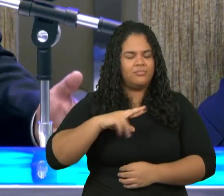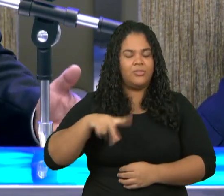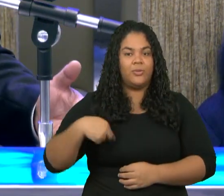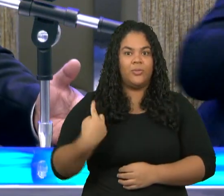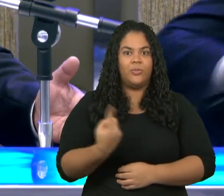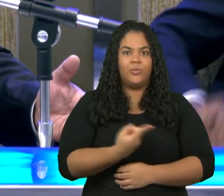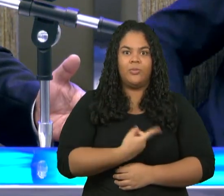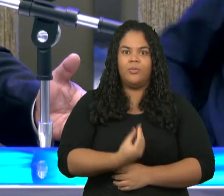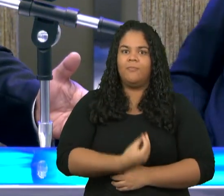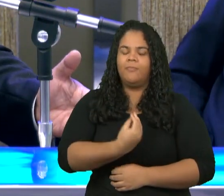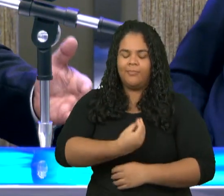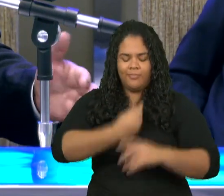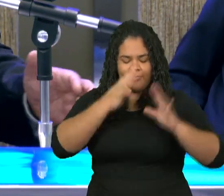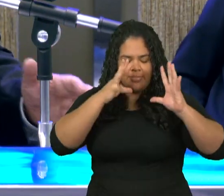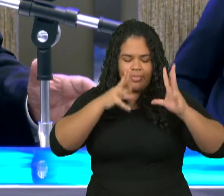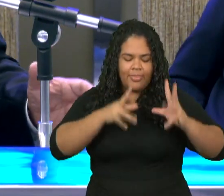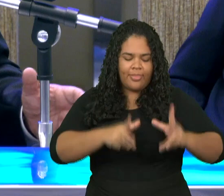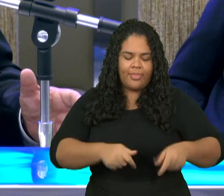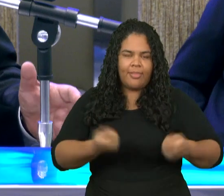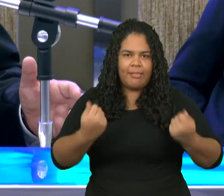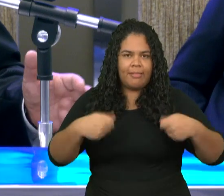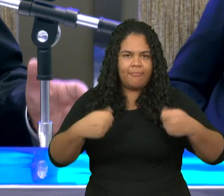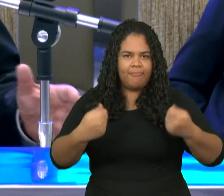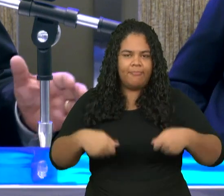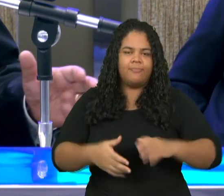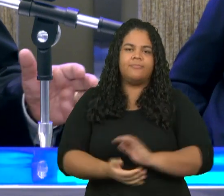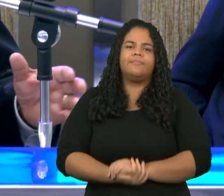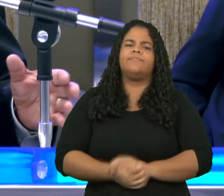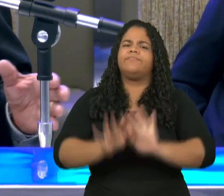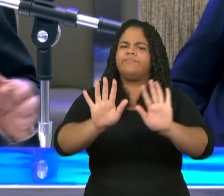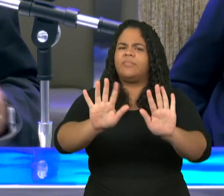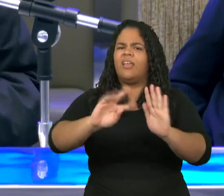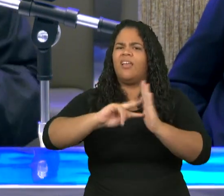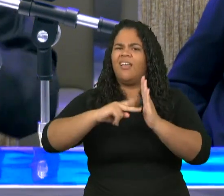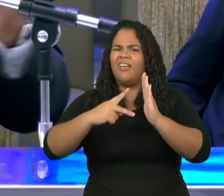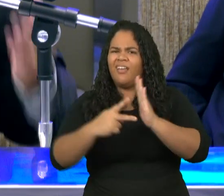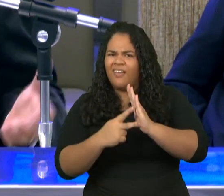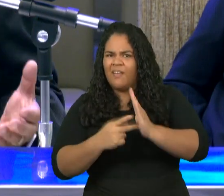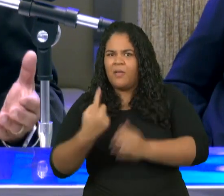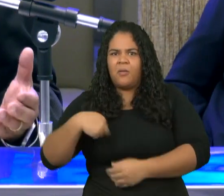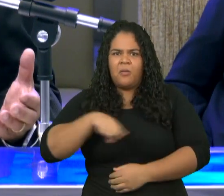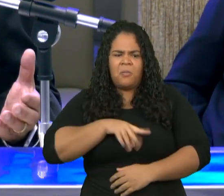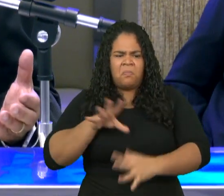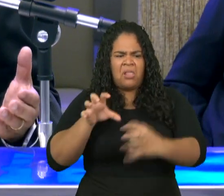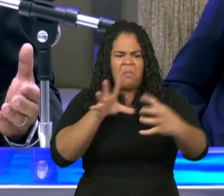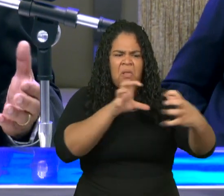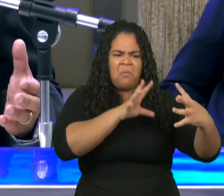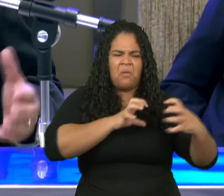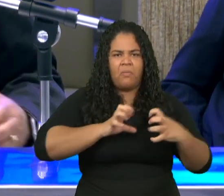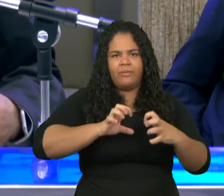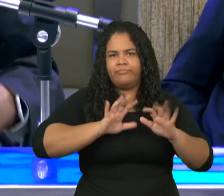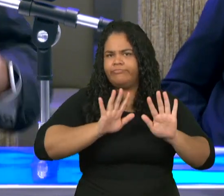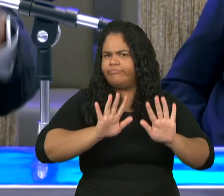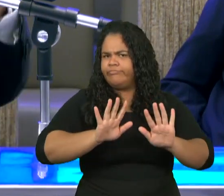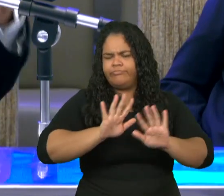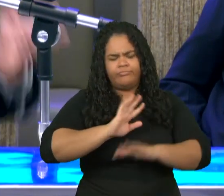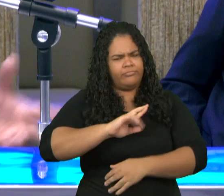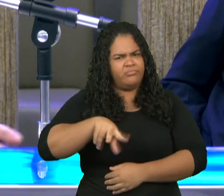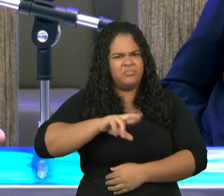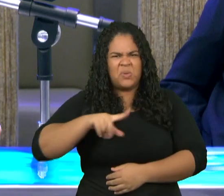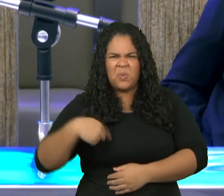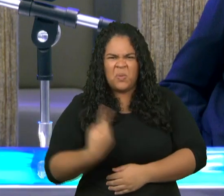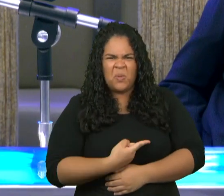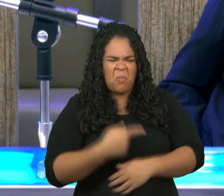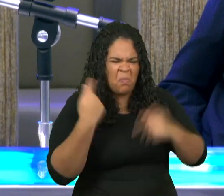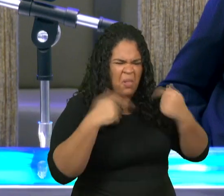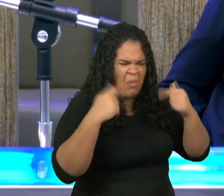o mundo ímpio comunhão não eu não estou dizendo que você vai viver intrigado das pessoas vai maltratar as